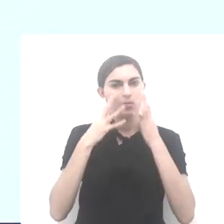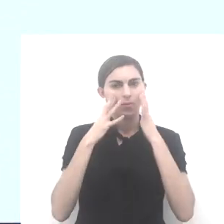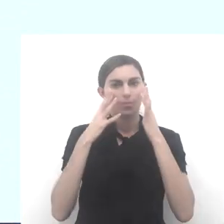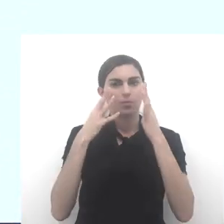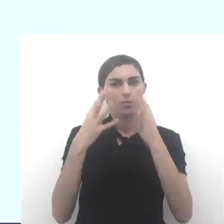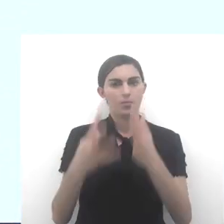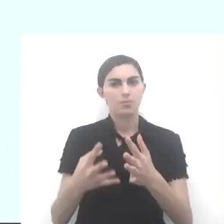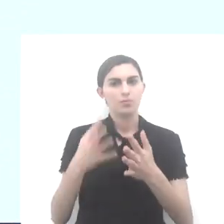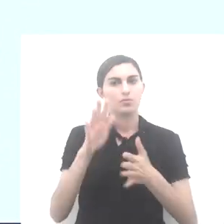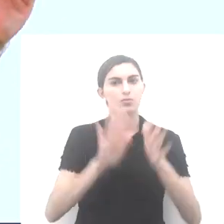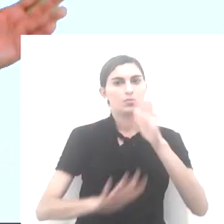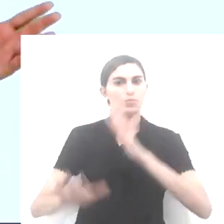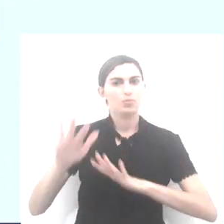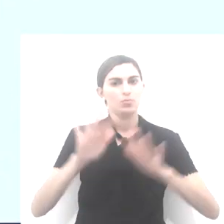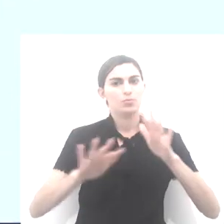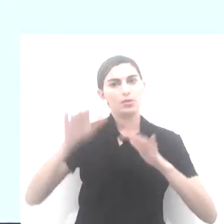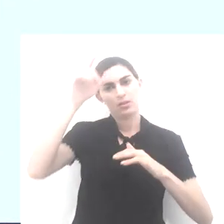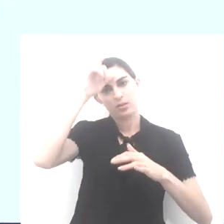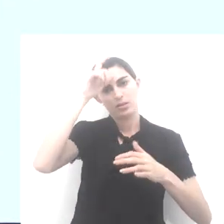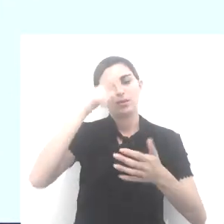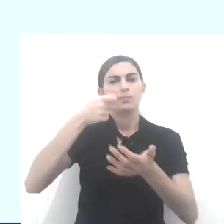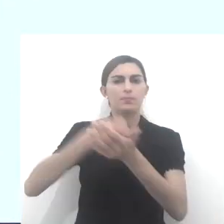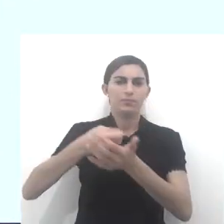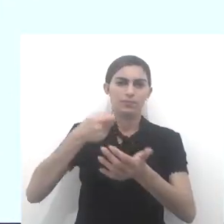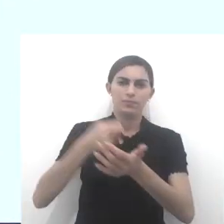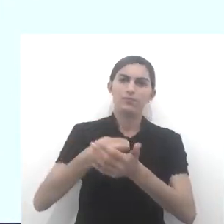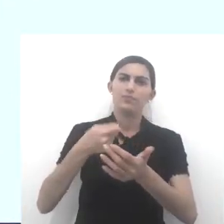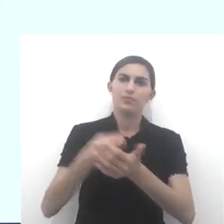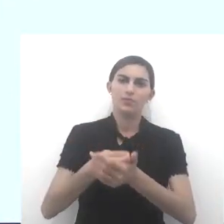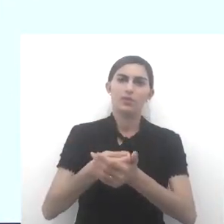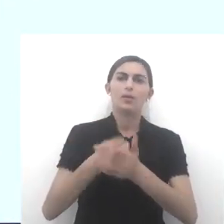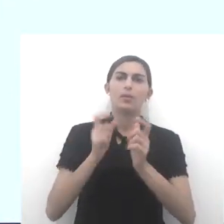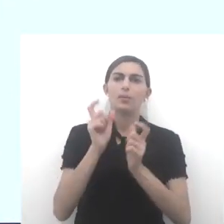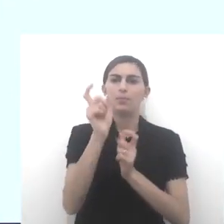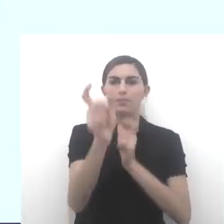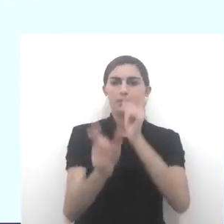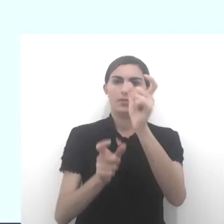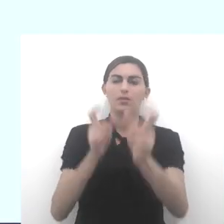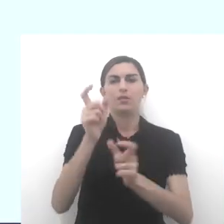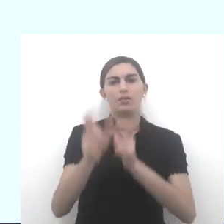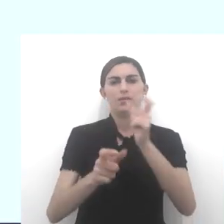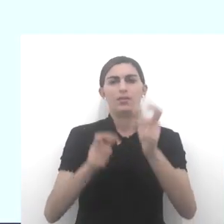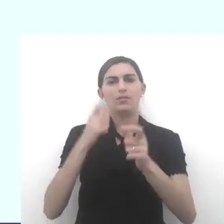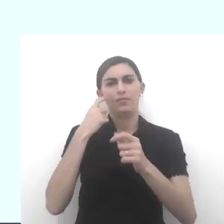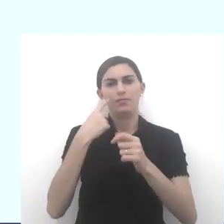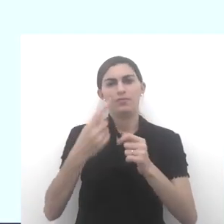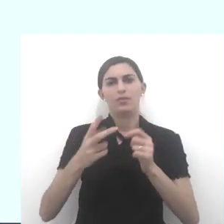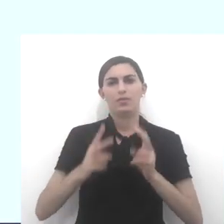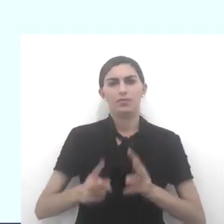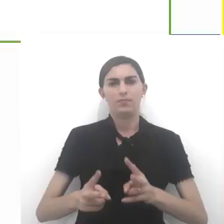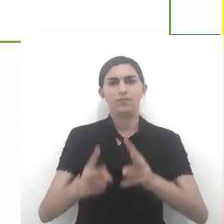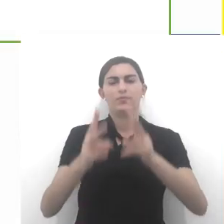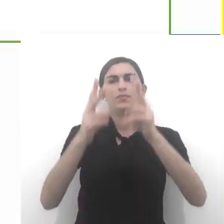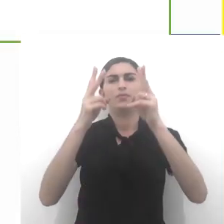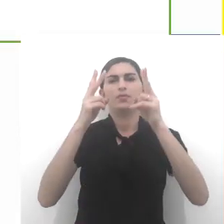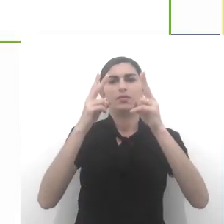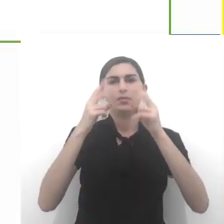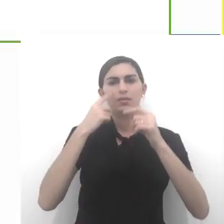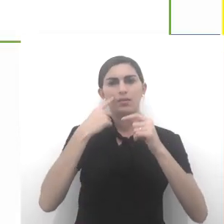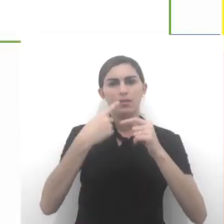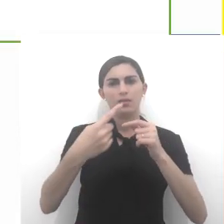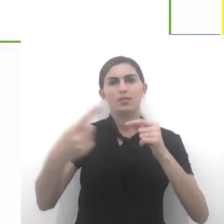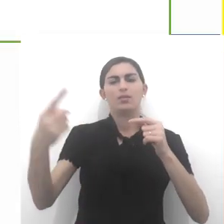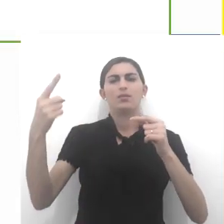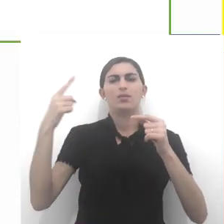para observar o cuidado que o líder deve ter com a palavra. Vamos adiante. O líder,